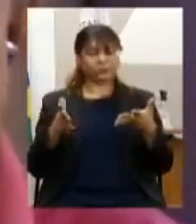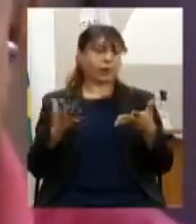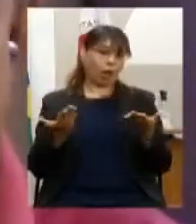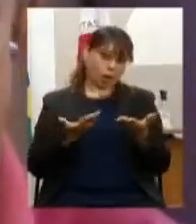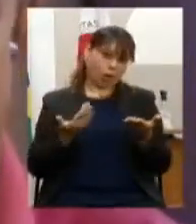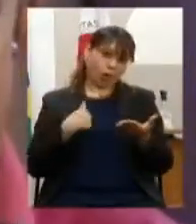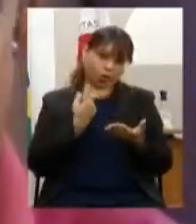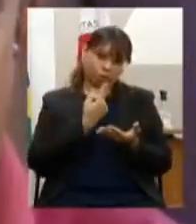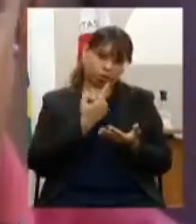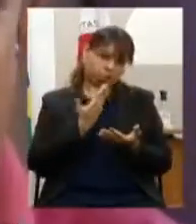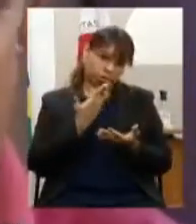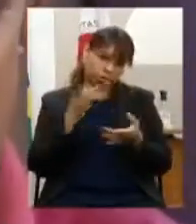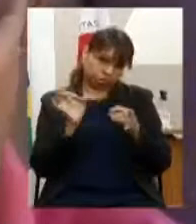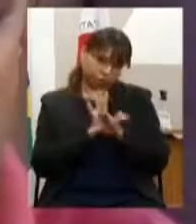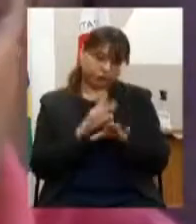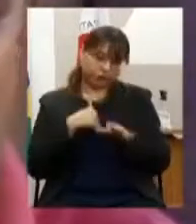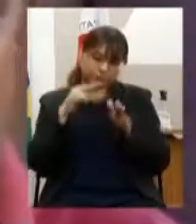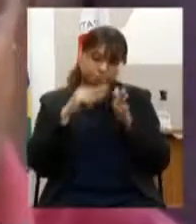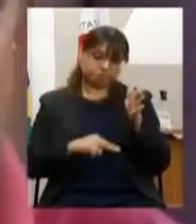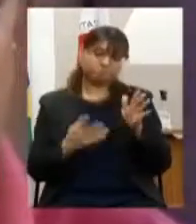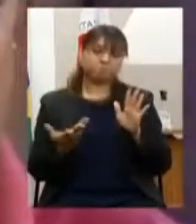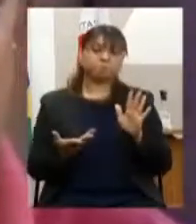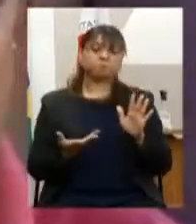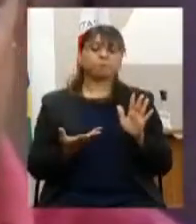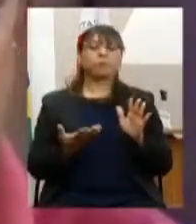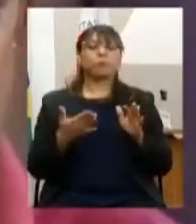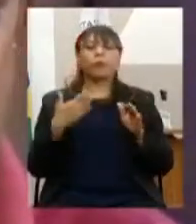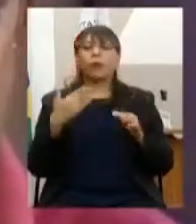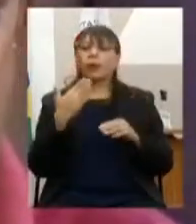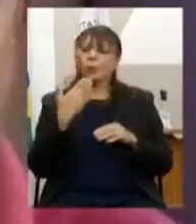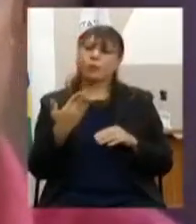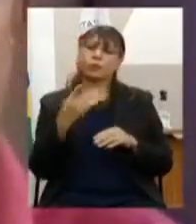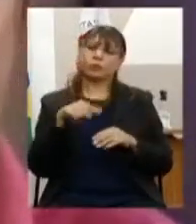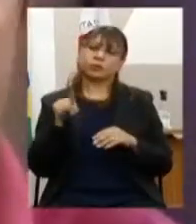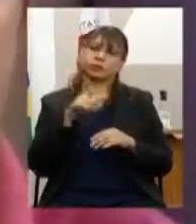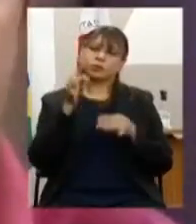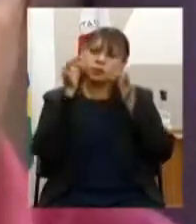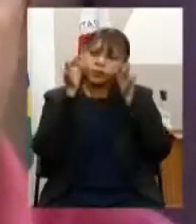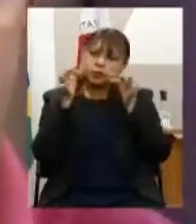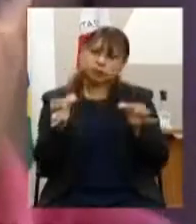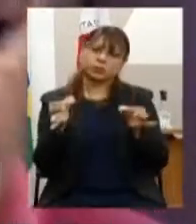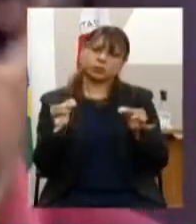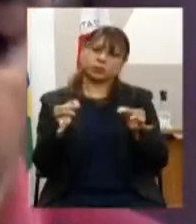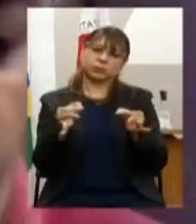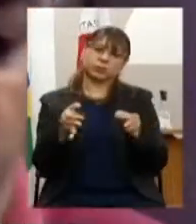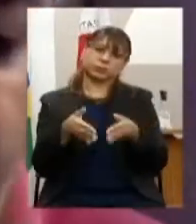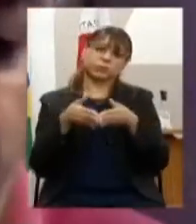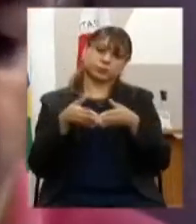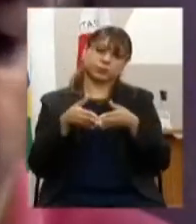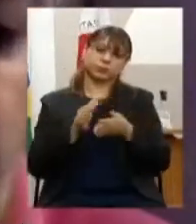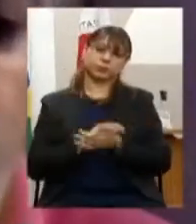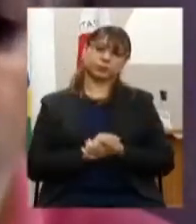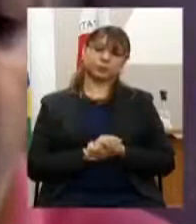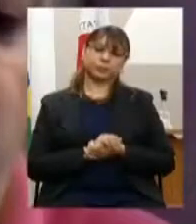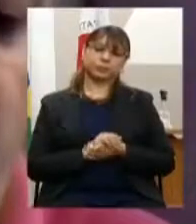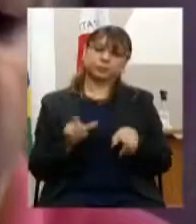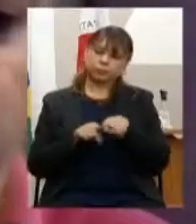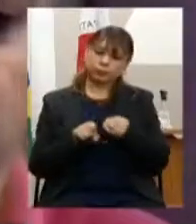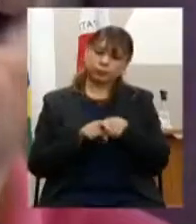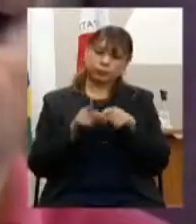a minha leitura, eu peço que vocês se atentem com atenção e com